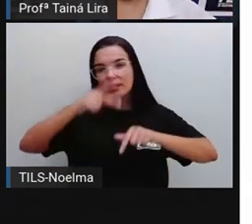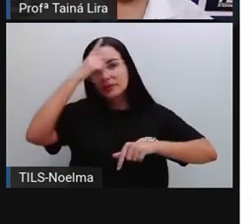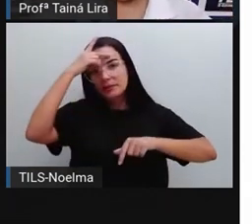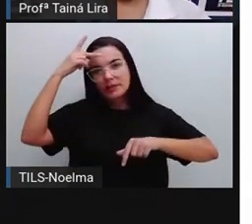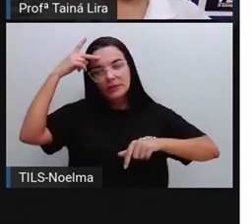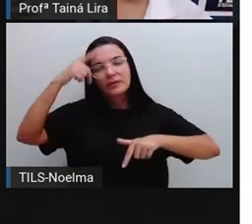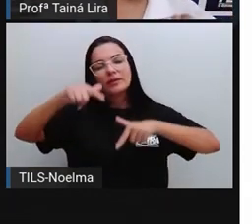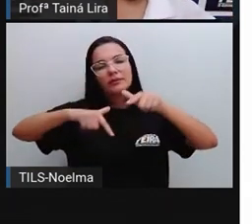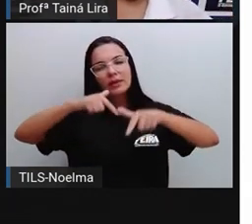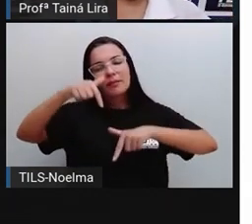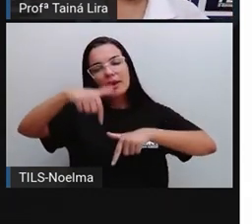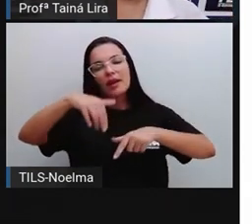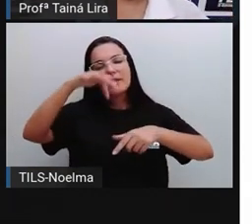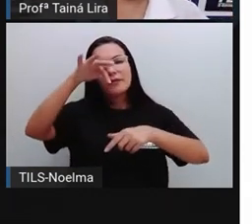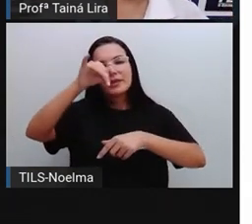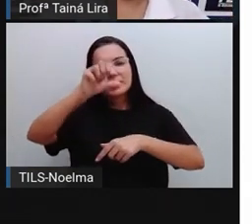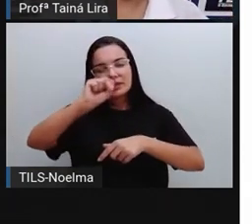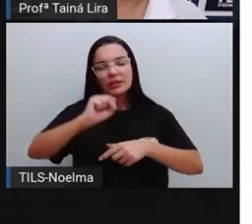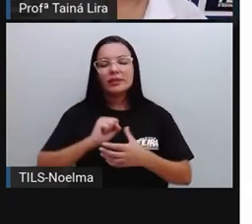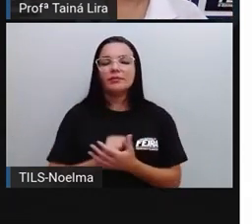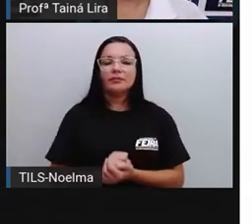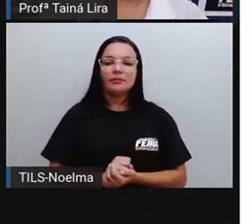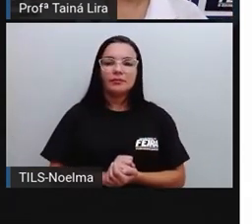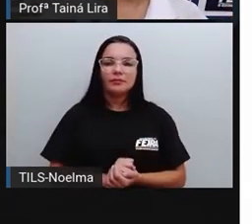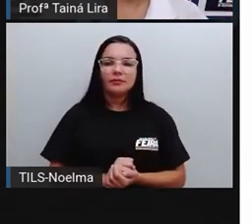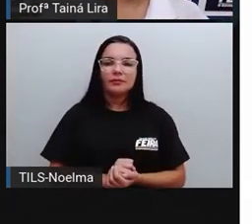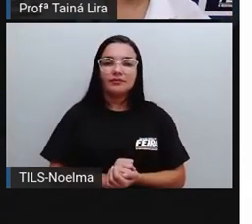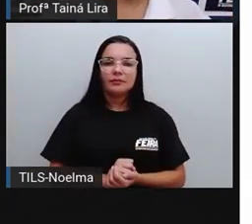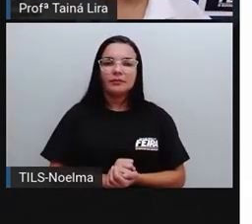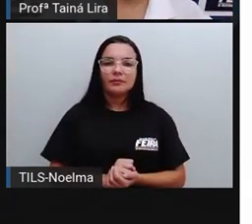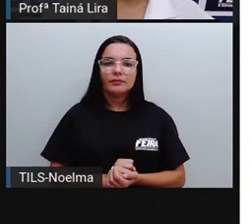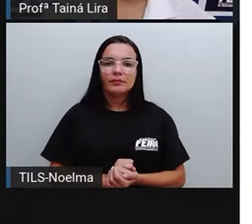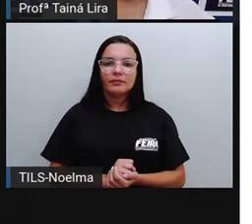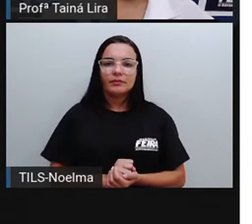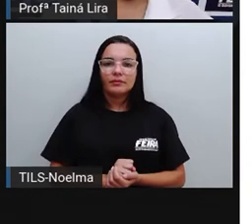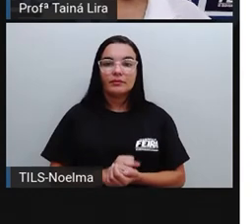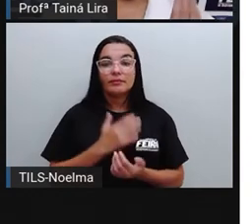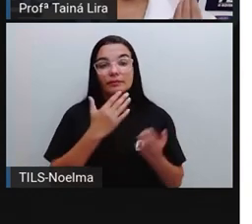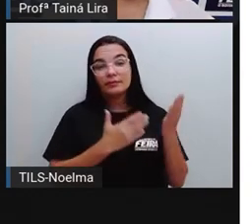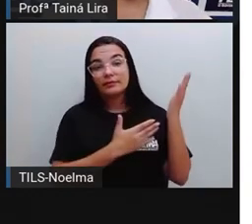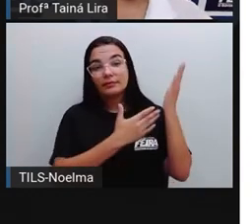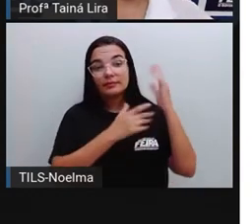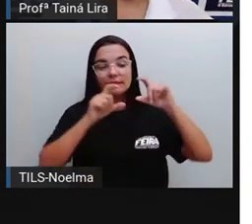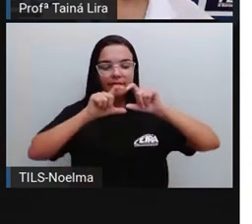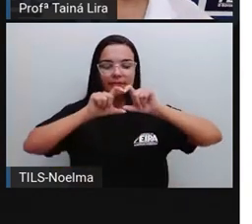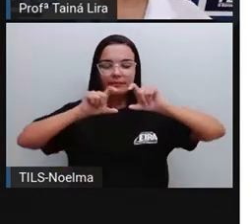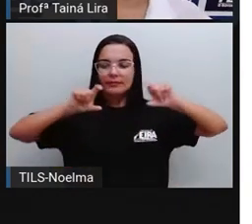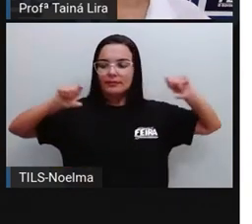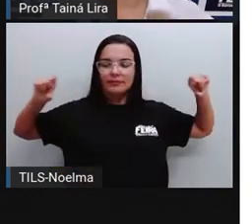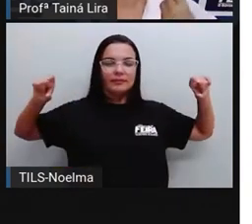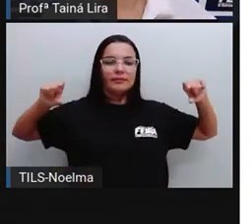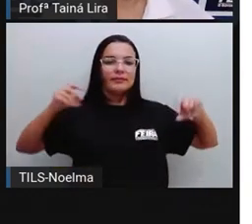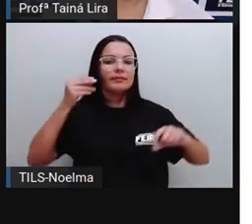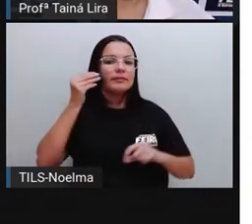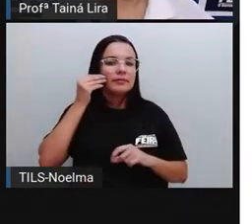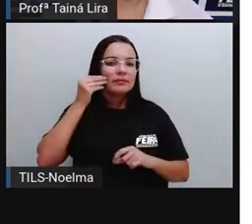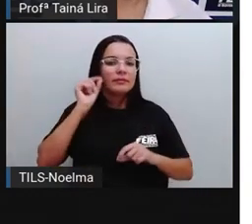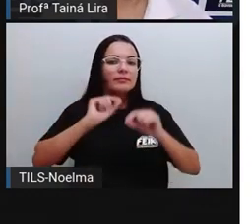ajudam aí a governar a nossa cidade, tá bom? Olha lá a ação do Edil